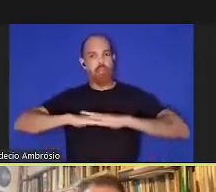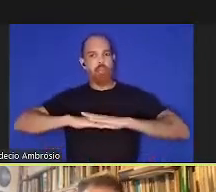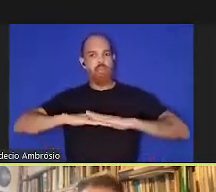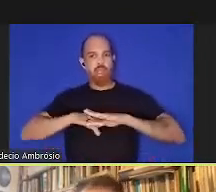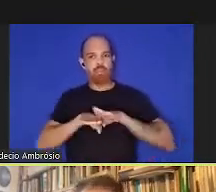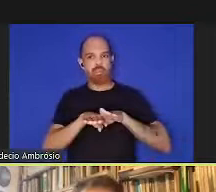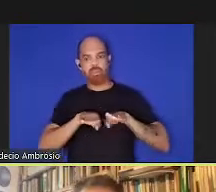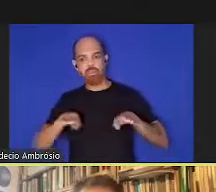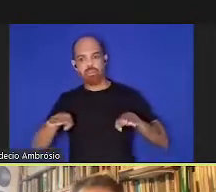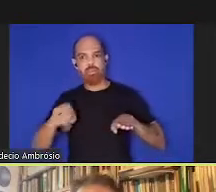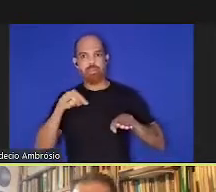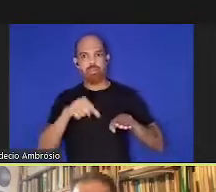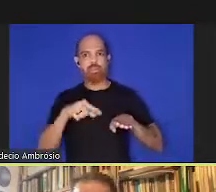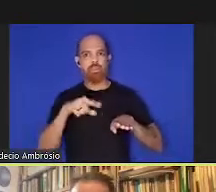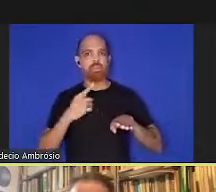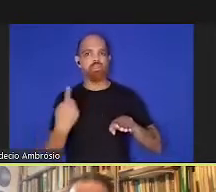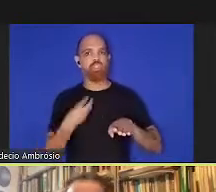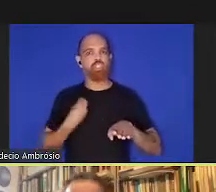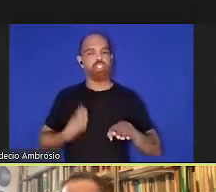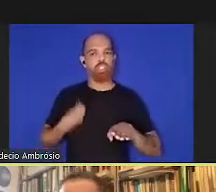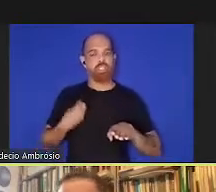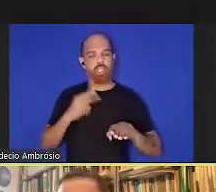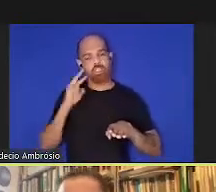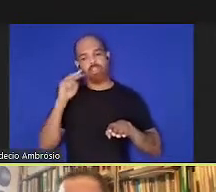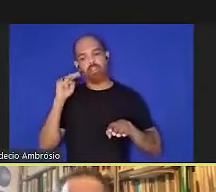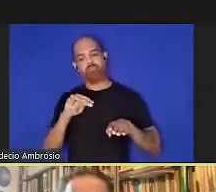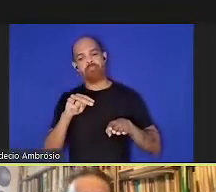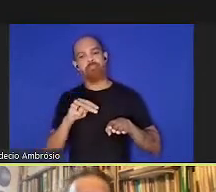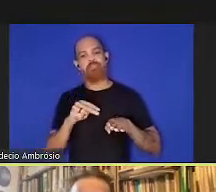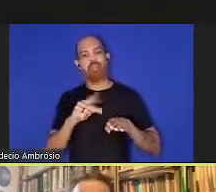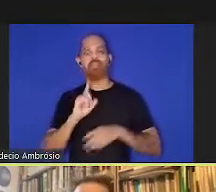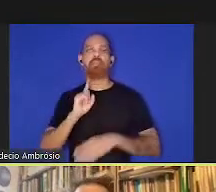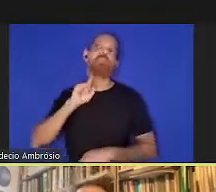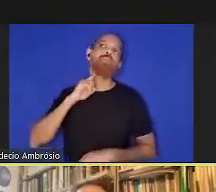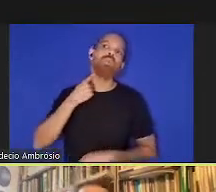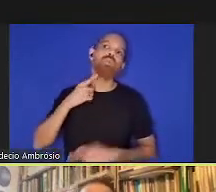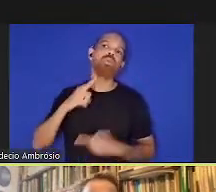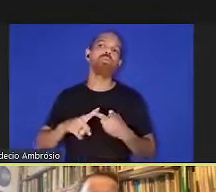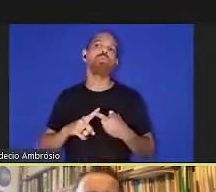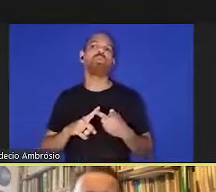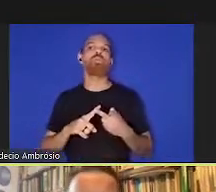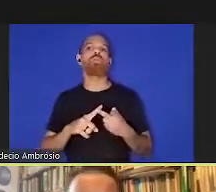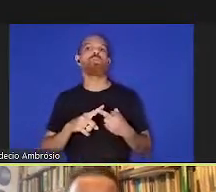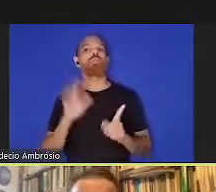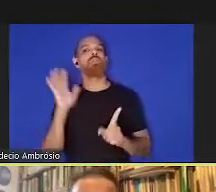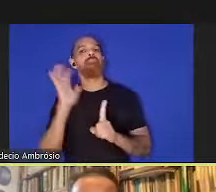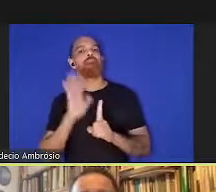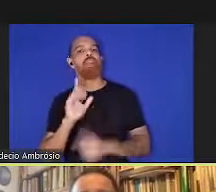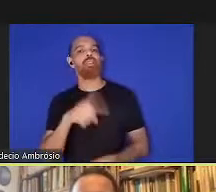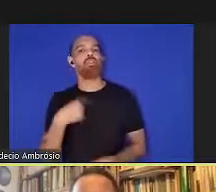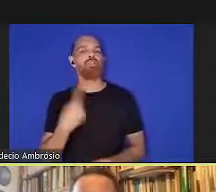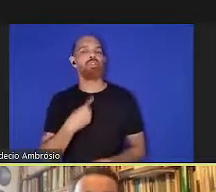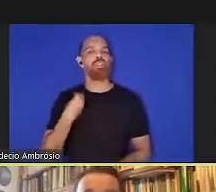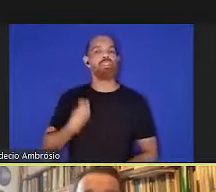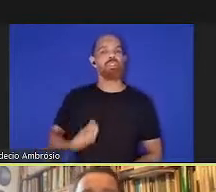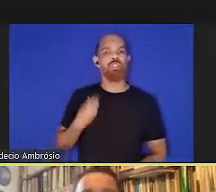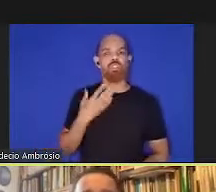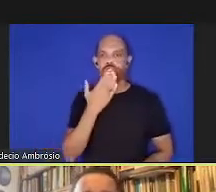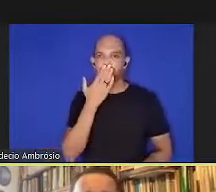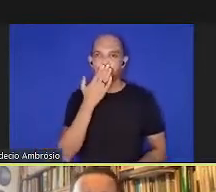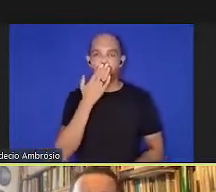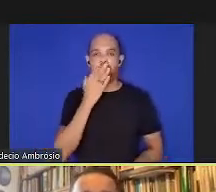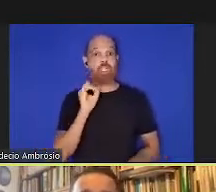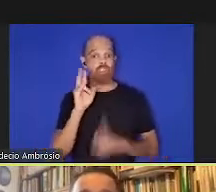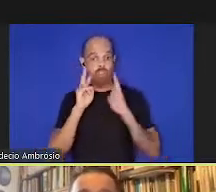e vê aquela poluição e tudo que afeta os nossos estilos de vida e se nós